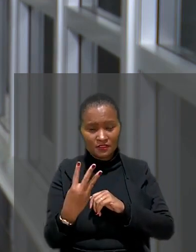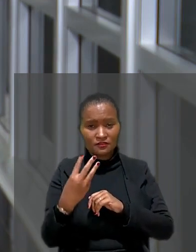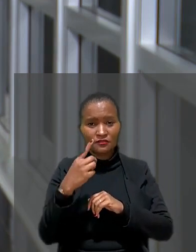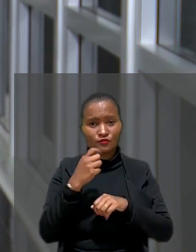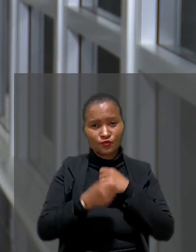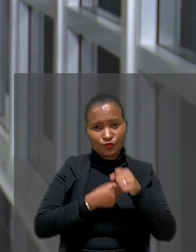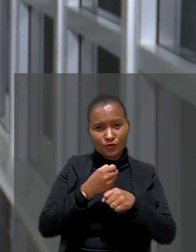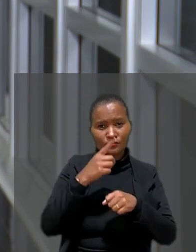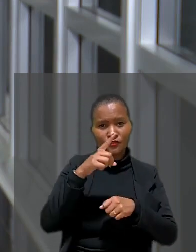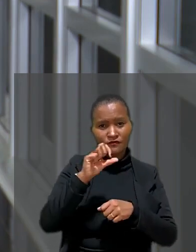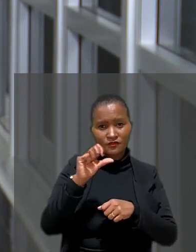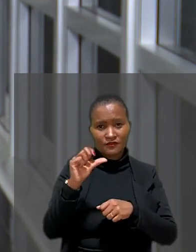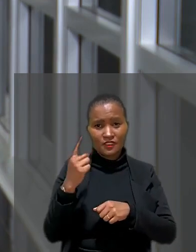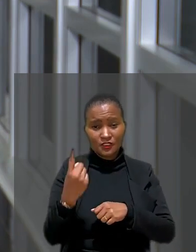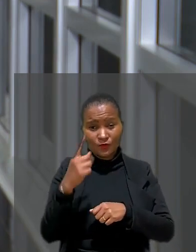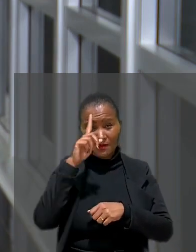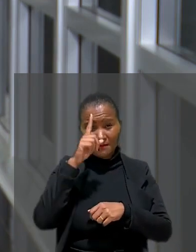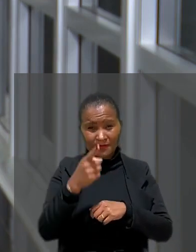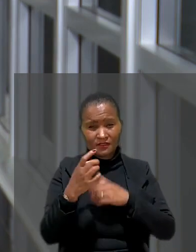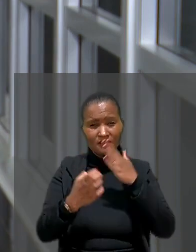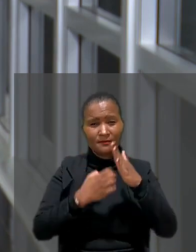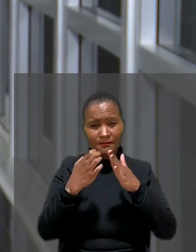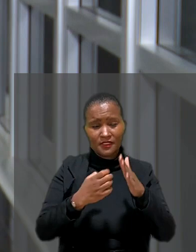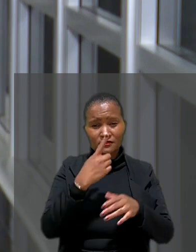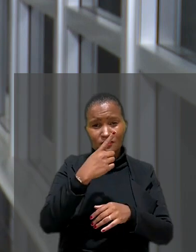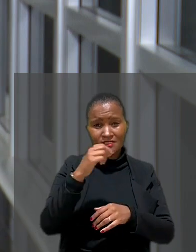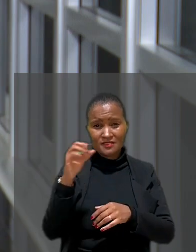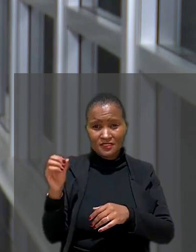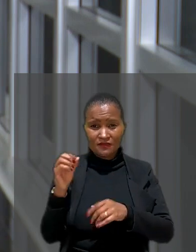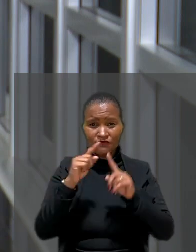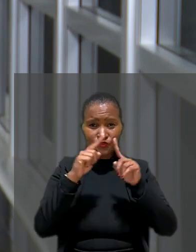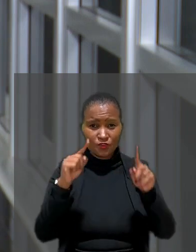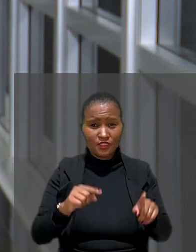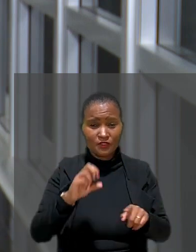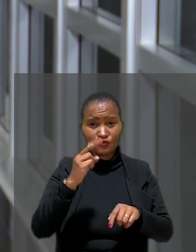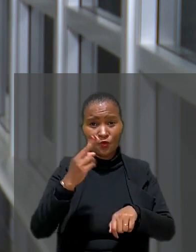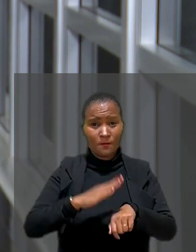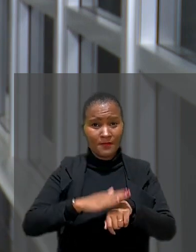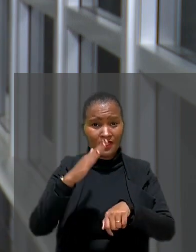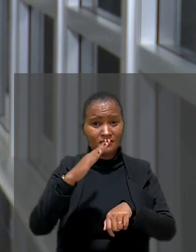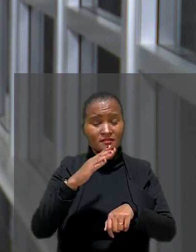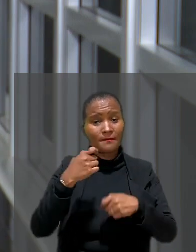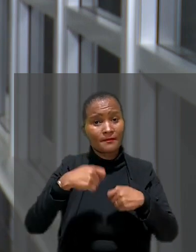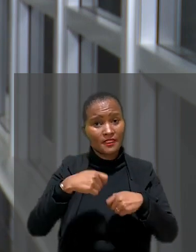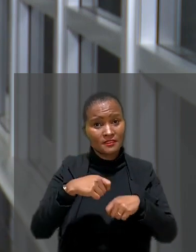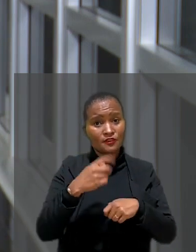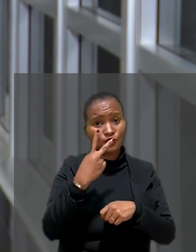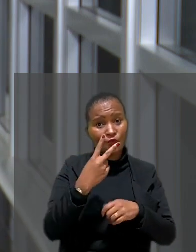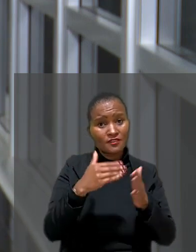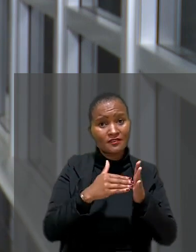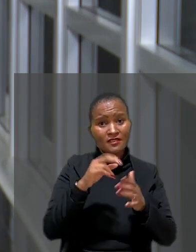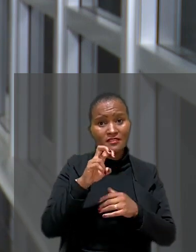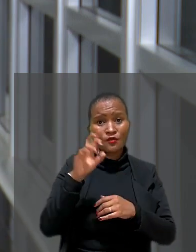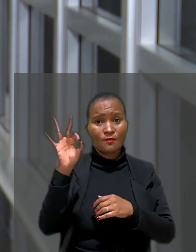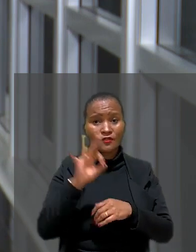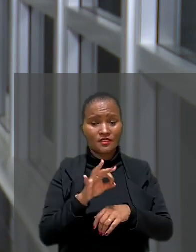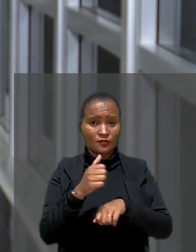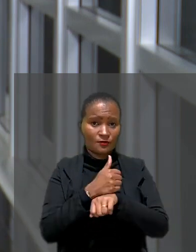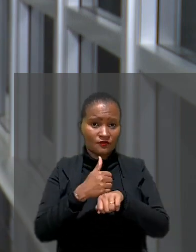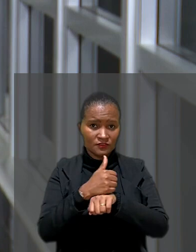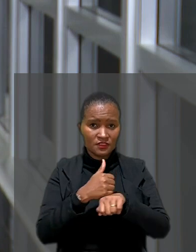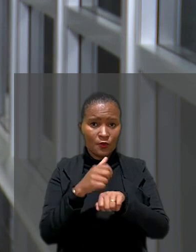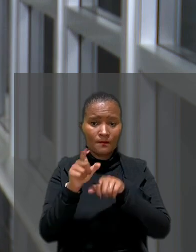determina que empresas com 100 empregados ou mais reservem de 2% a 5% dos cargos para pessoas com